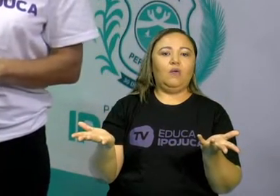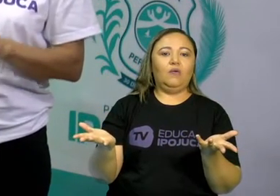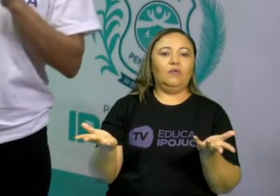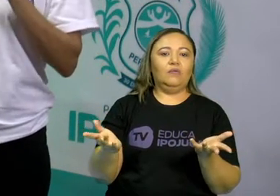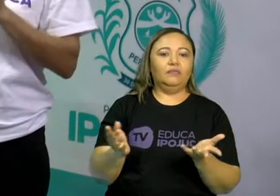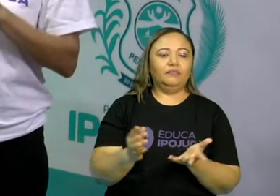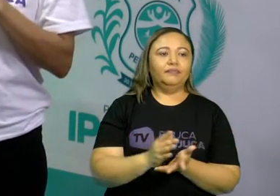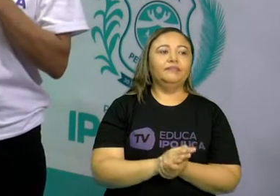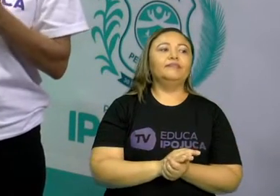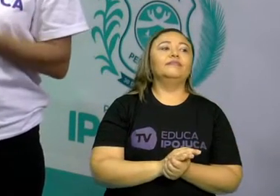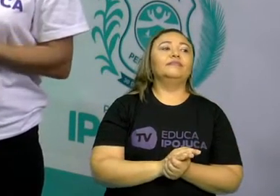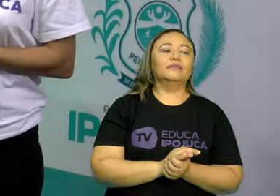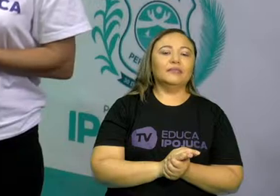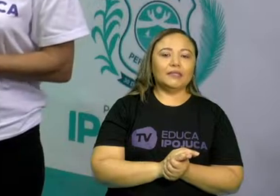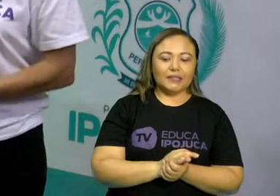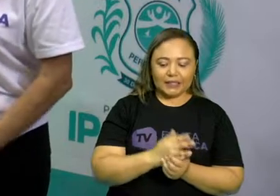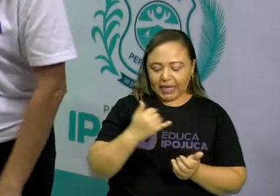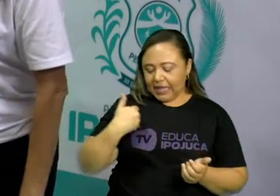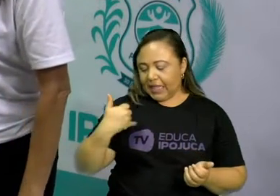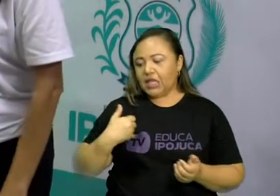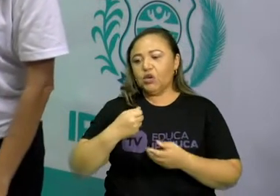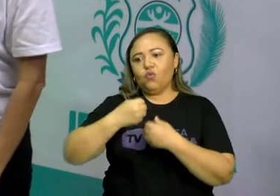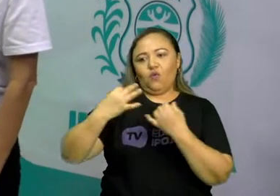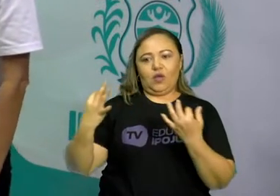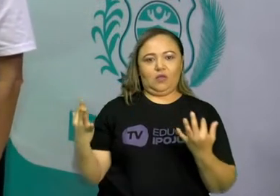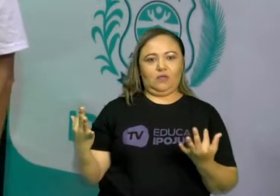molinho. Qual é a idade?